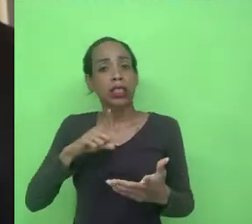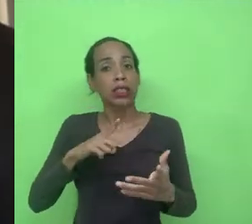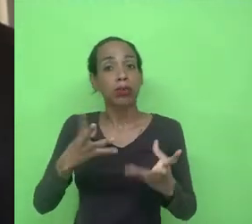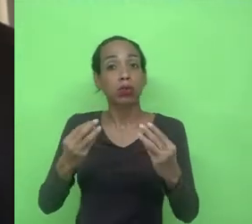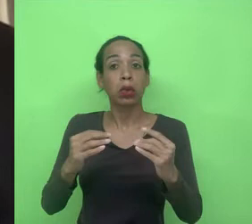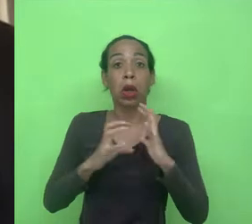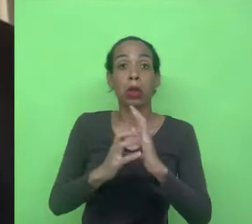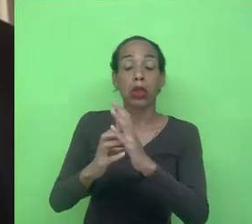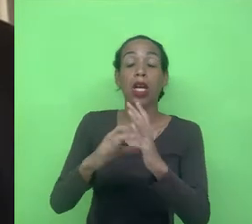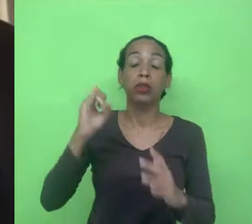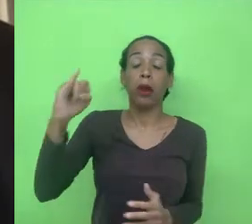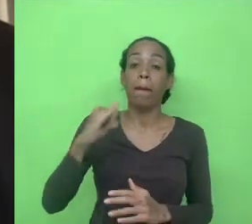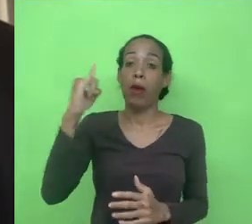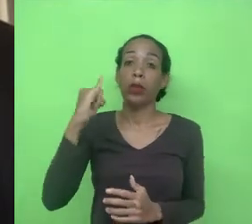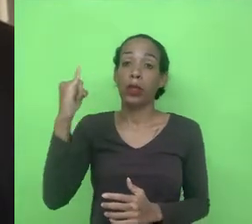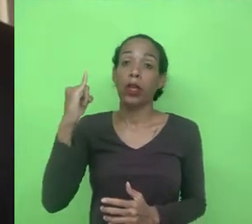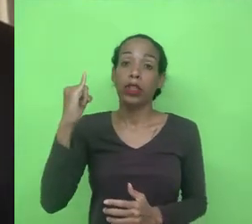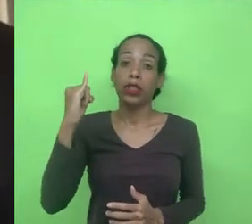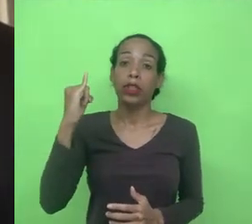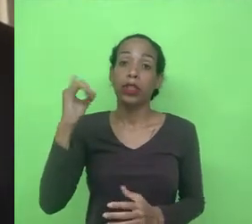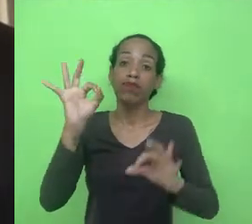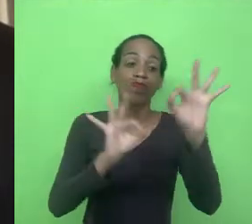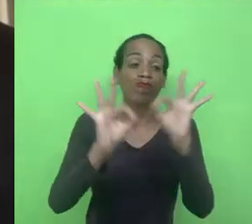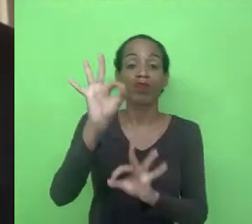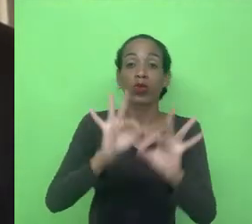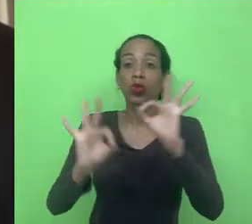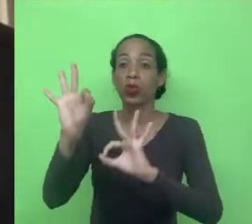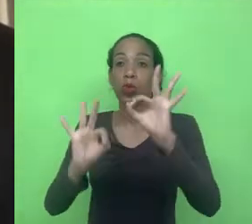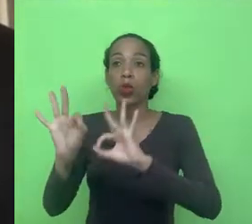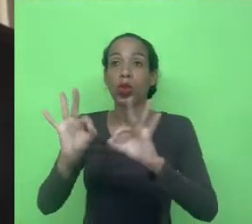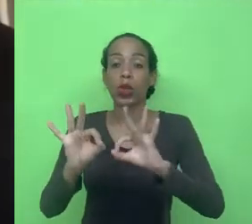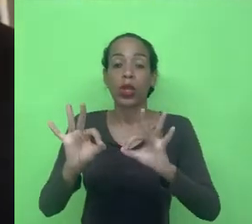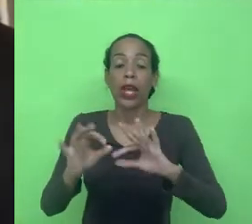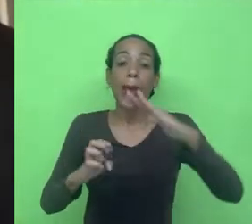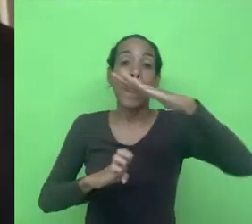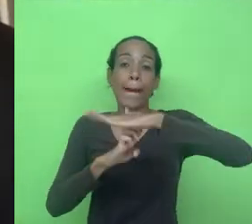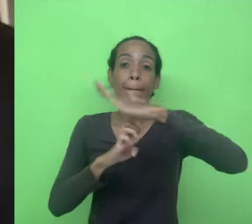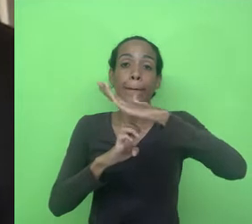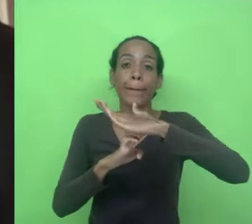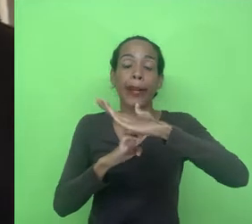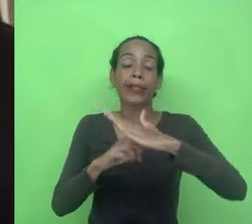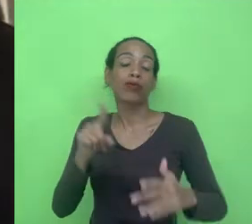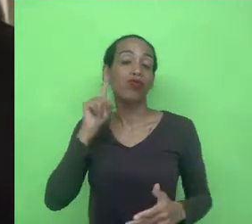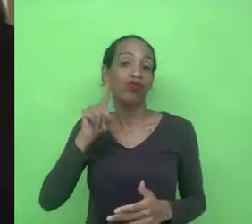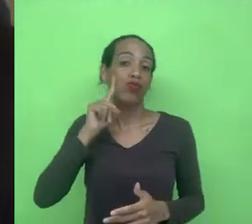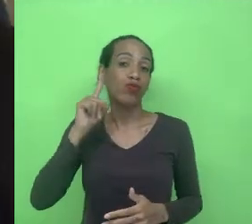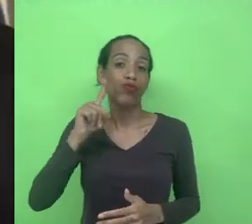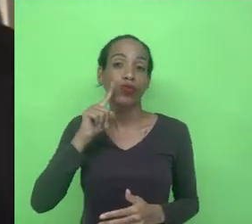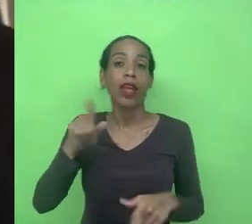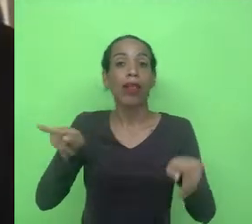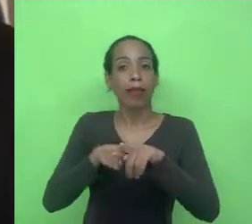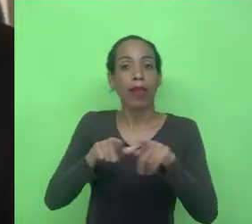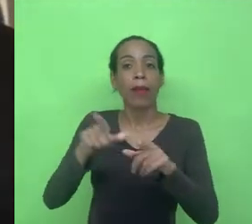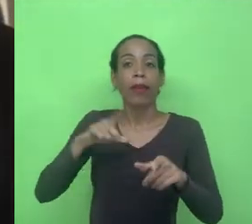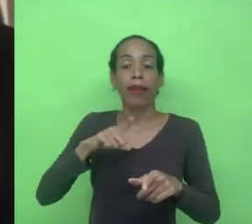essencialmente controlados por grandes empresas dos Estados Unidos e algumas da China. Dos Estados